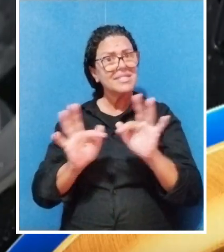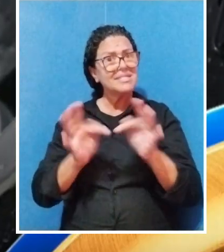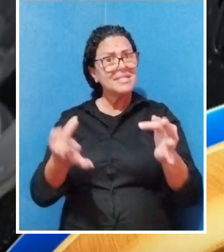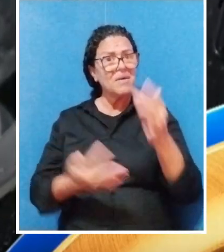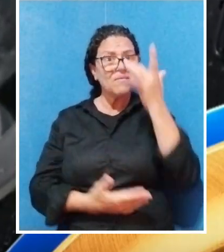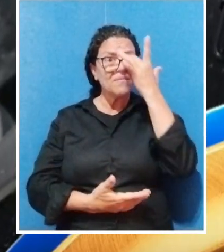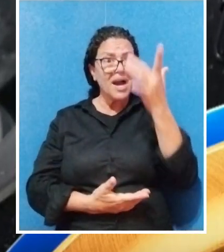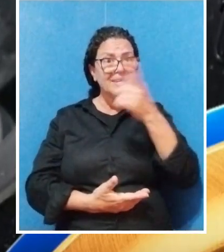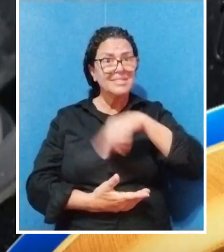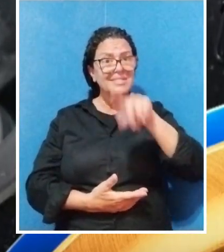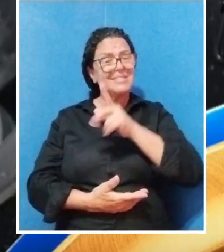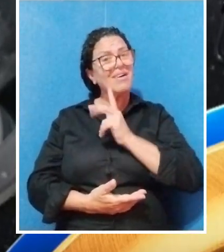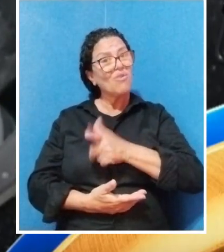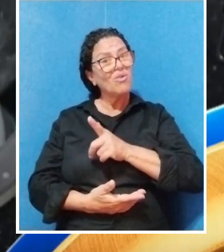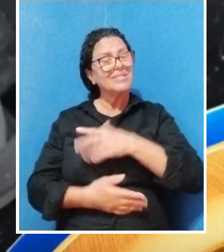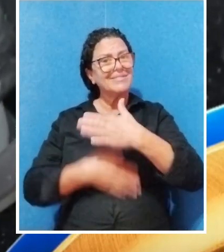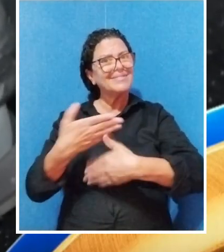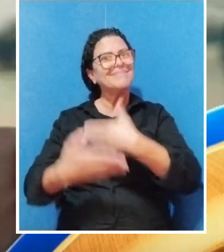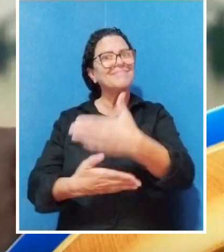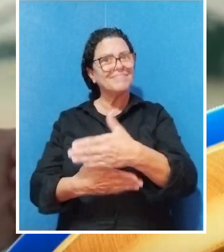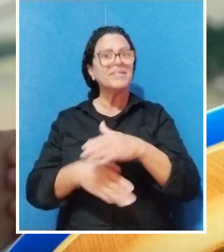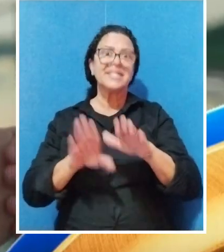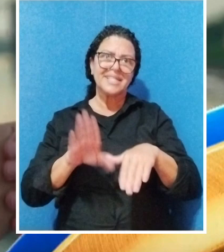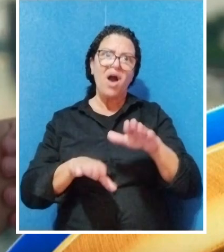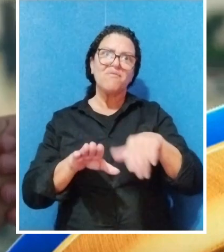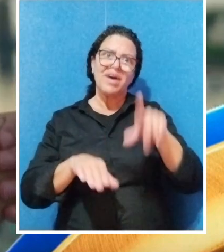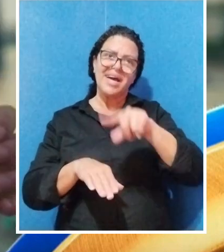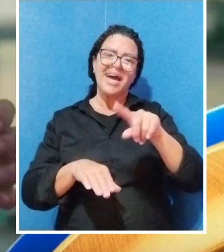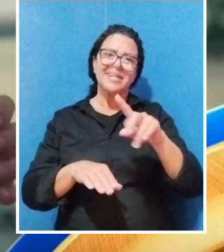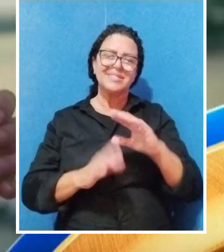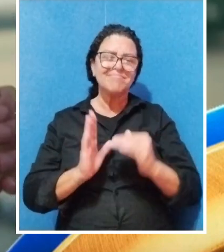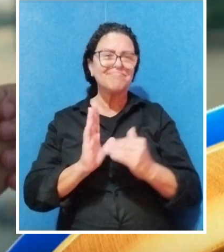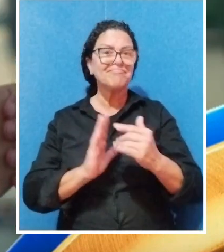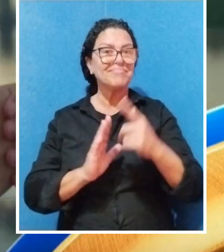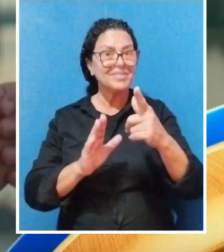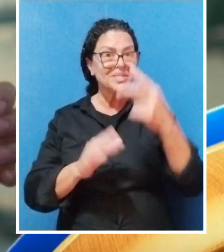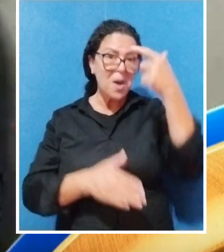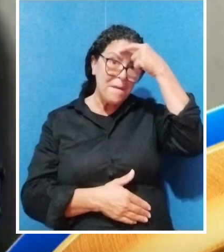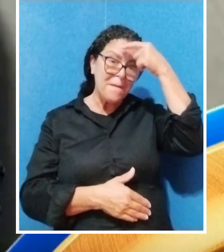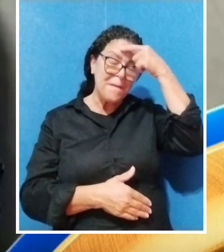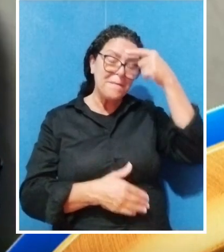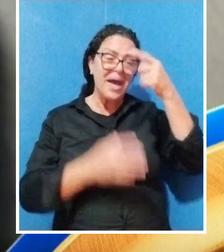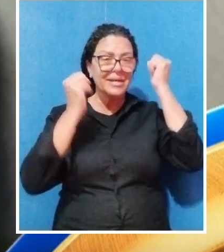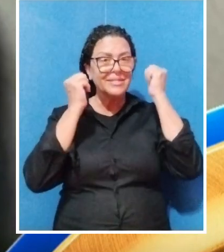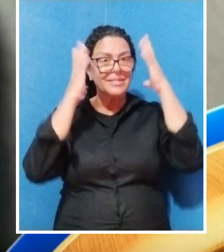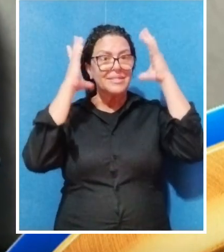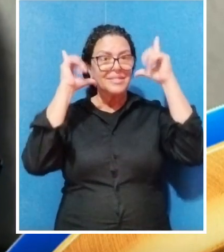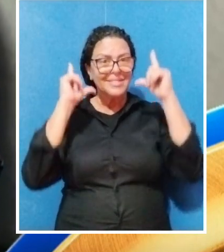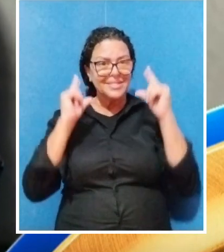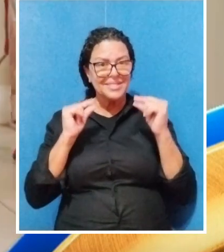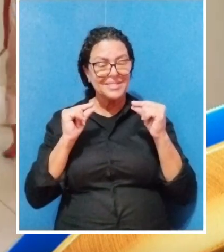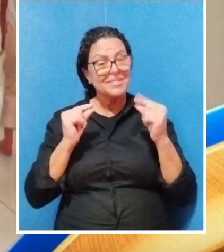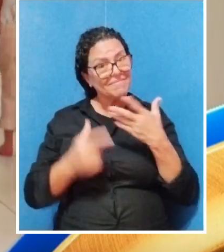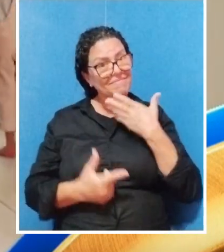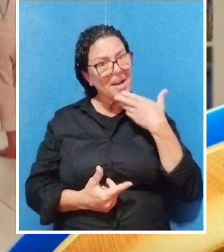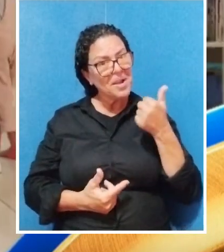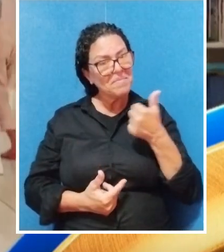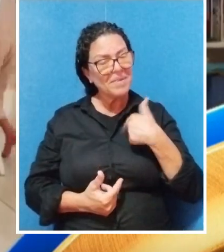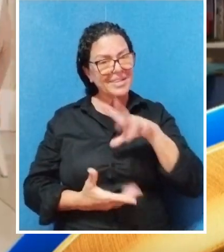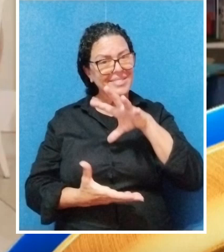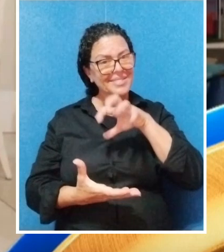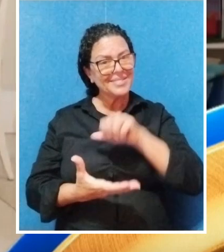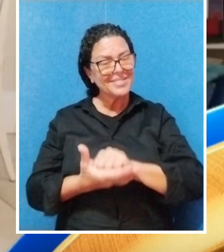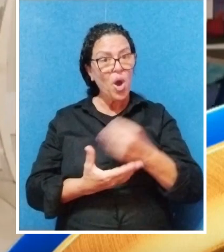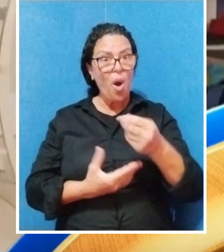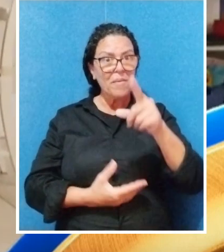tarefa simples, fácil e repetitiva, talvez isso seja suficiente para sua mente desestressar. Então vale